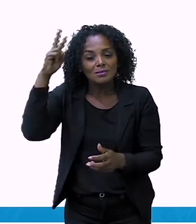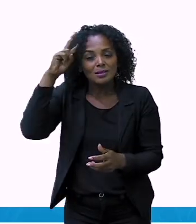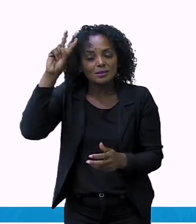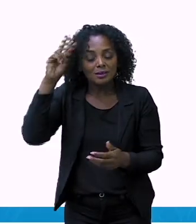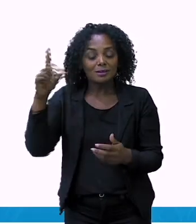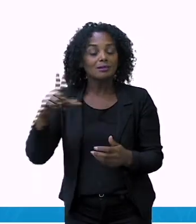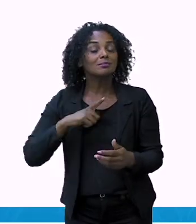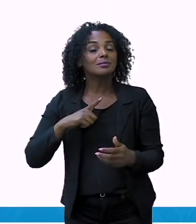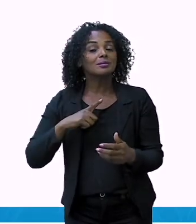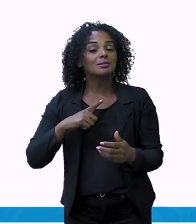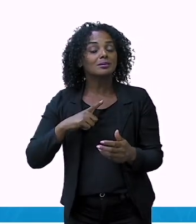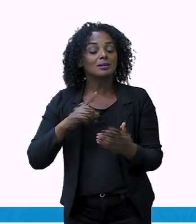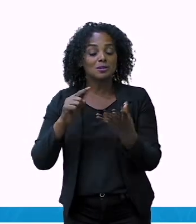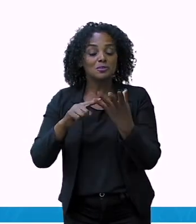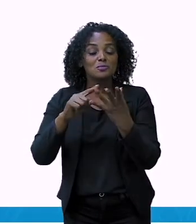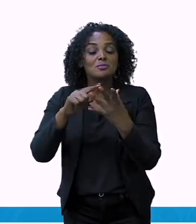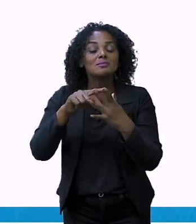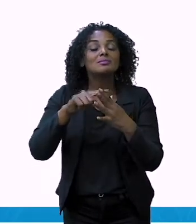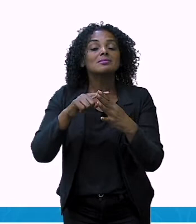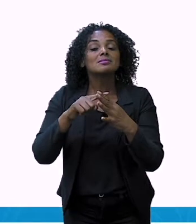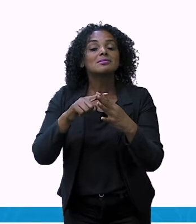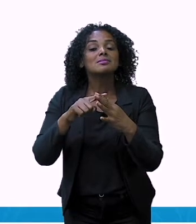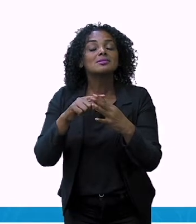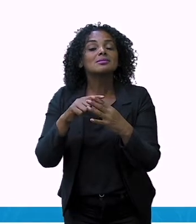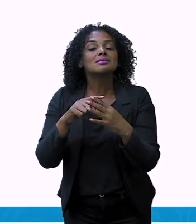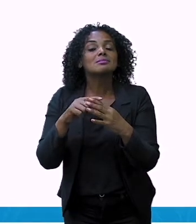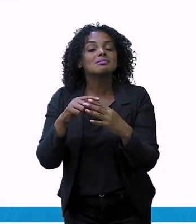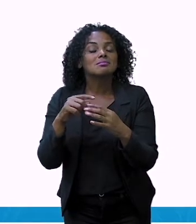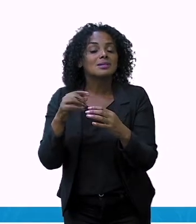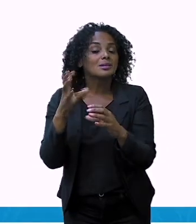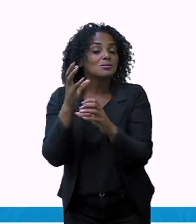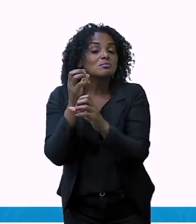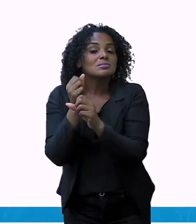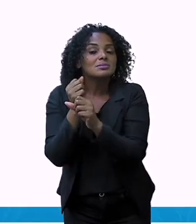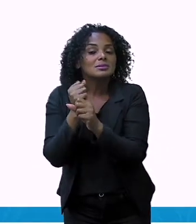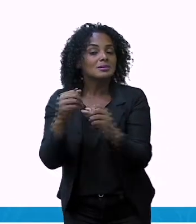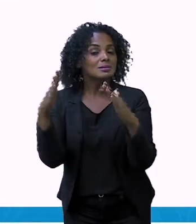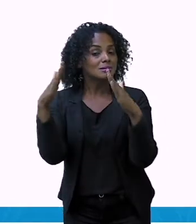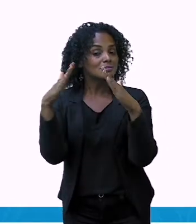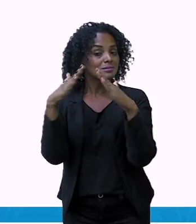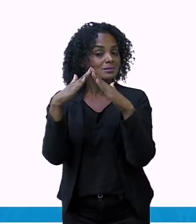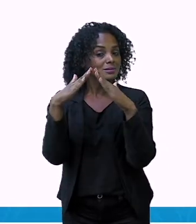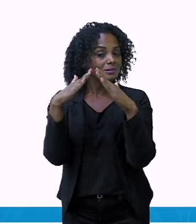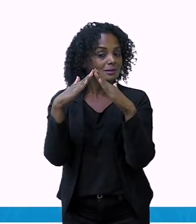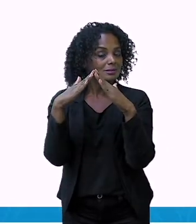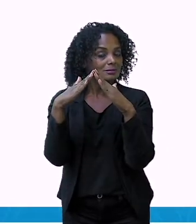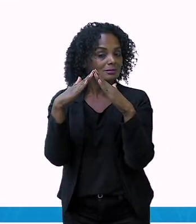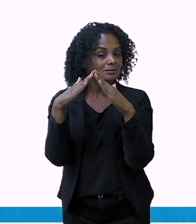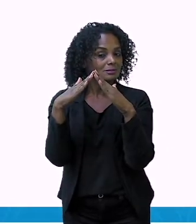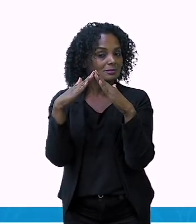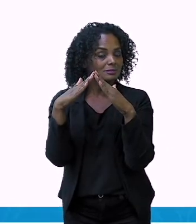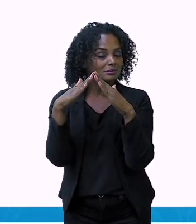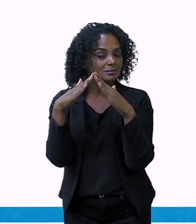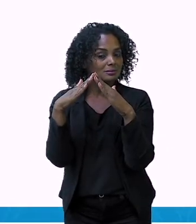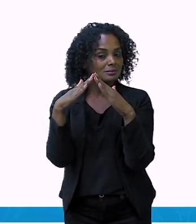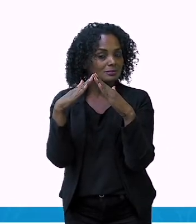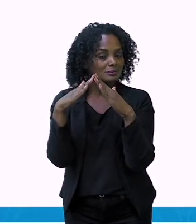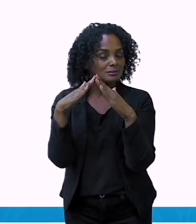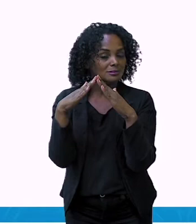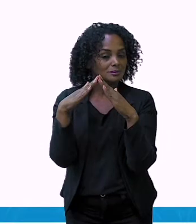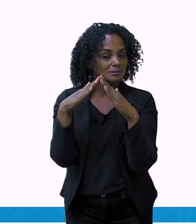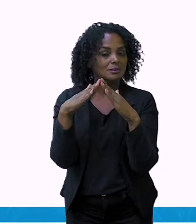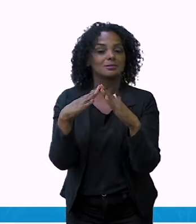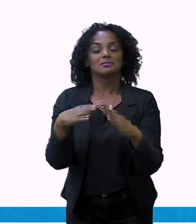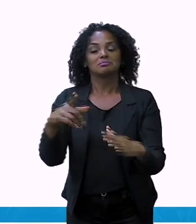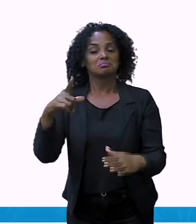quantas casas? Duas. Essa aqui, que tem o U da unidade, que eu falei